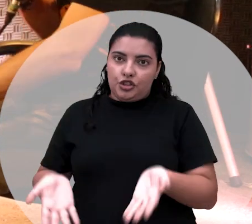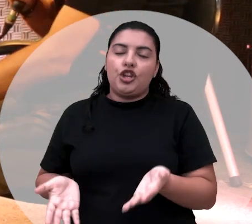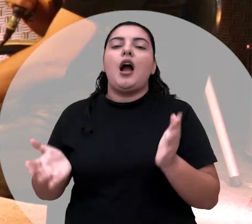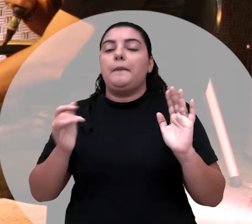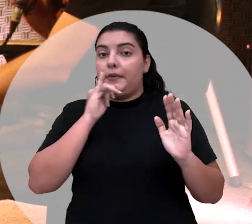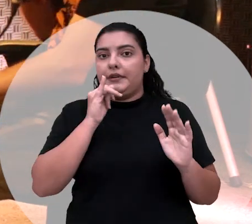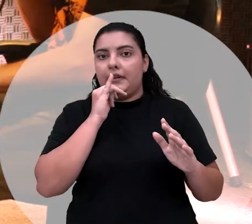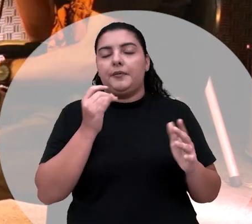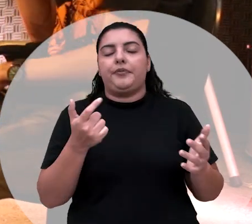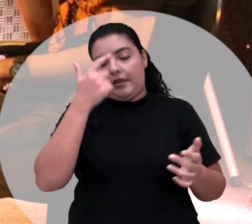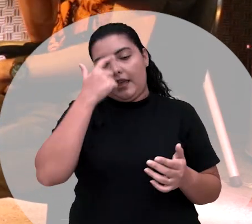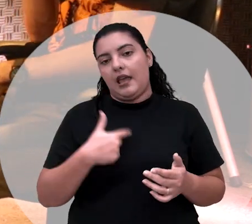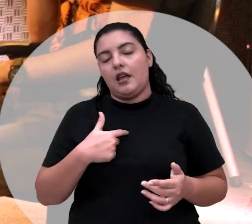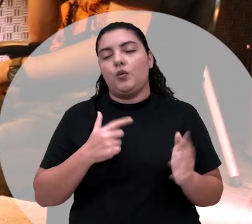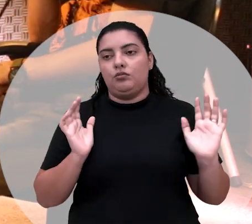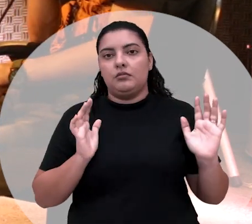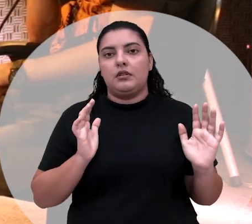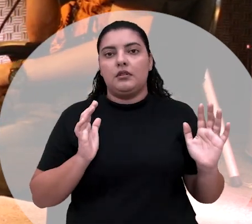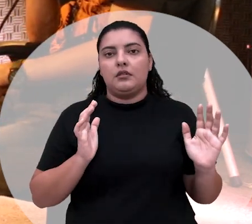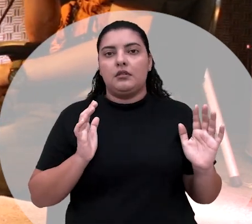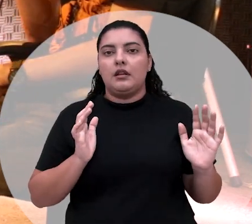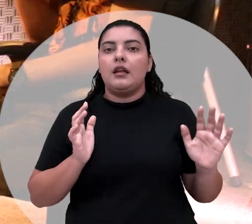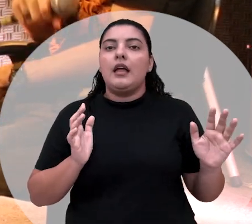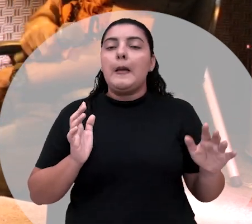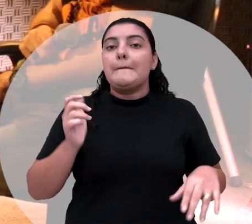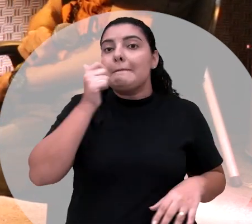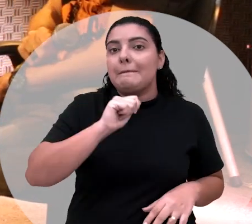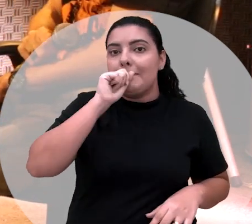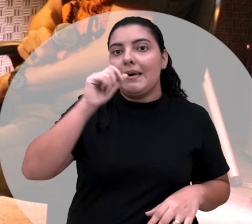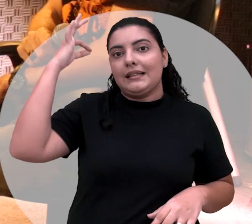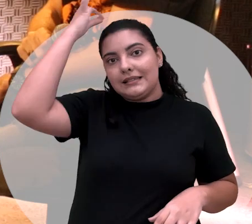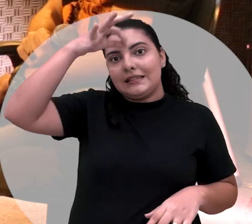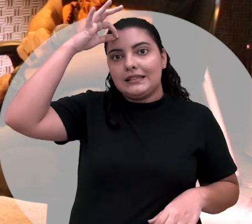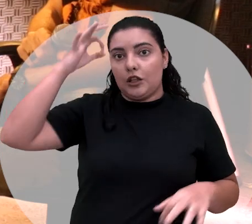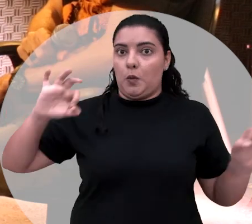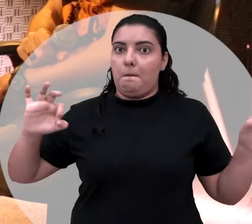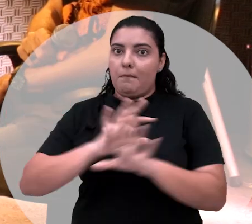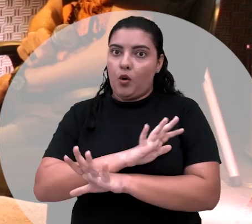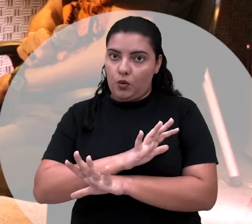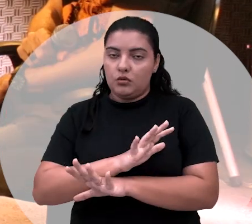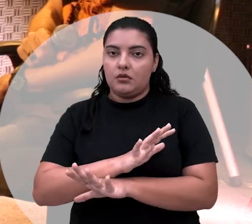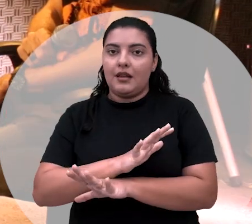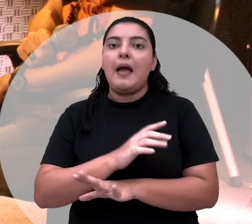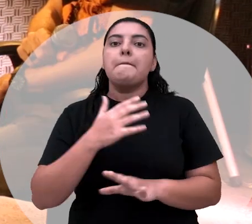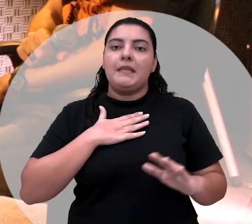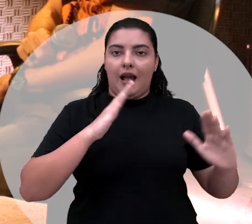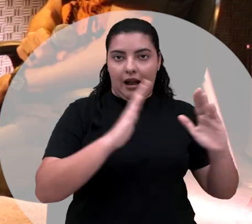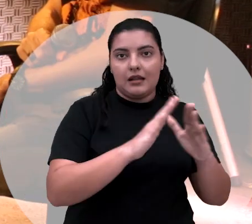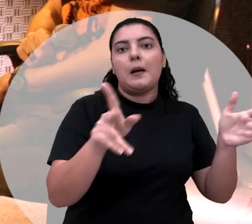Quando eu teve a minha feitura de mãe santo, dentro da Umbanda, eu tinha a casa própria.